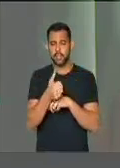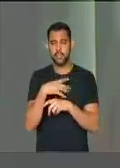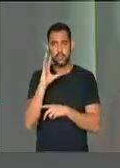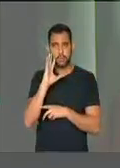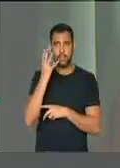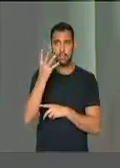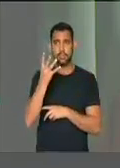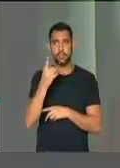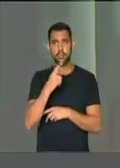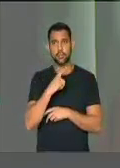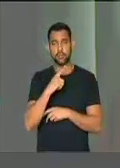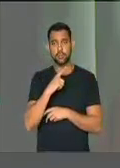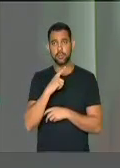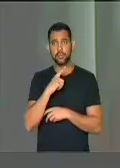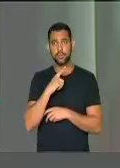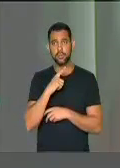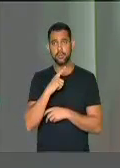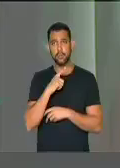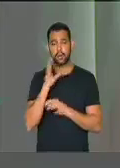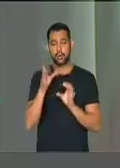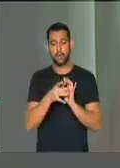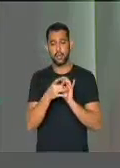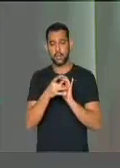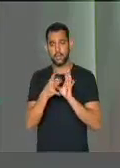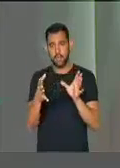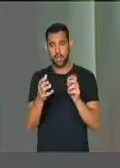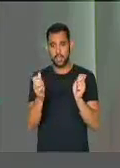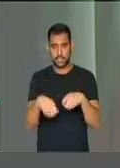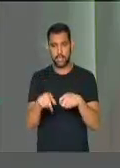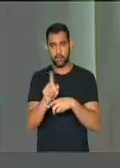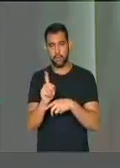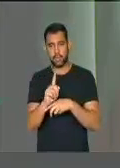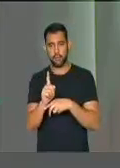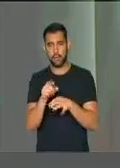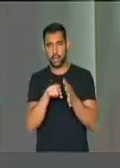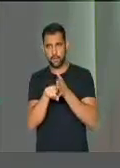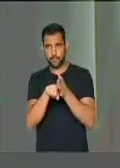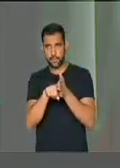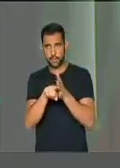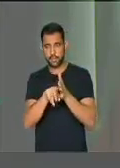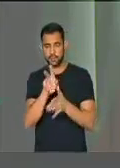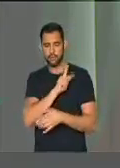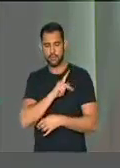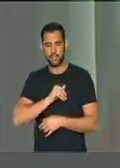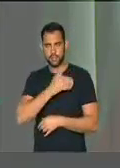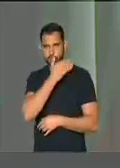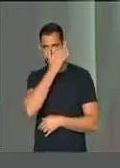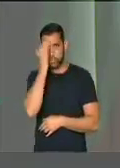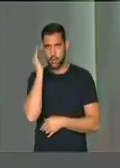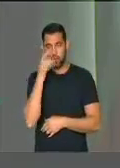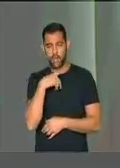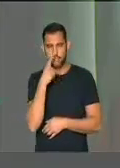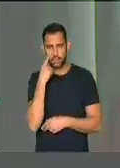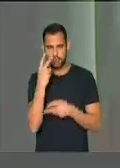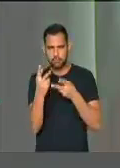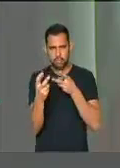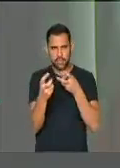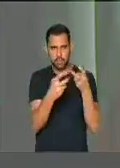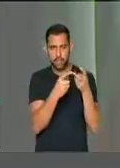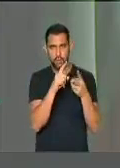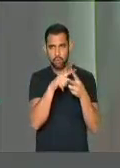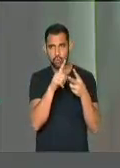de decidirmos se autorizávamos ou não a investigação do Temer, a gente viu